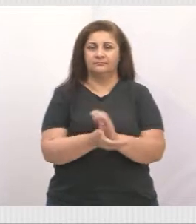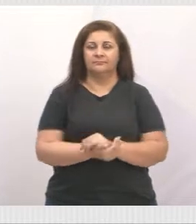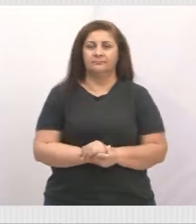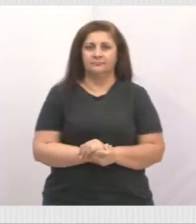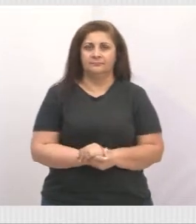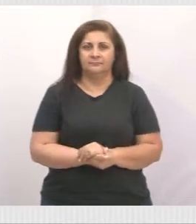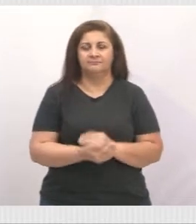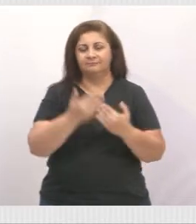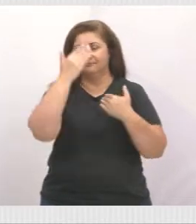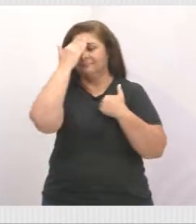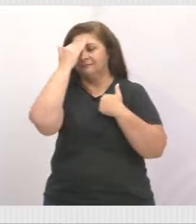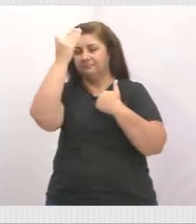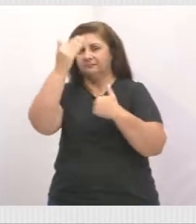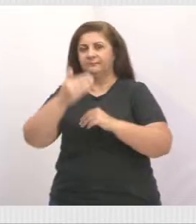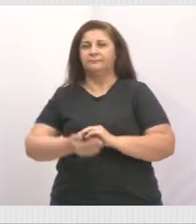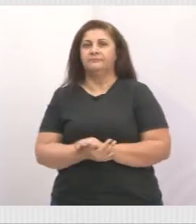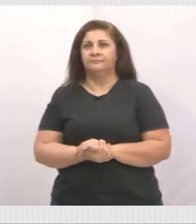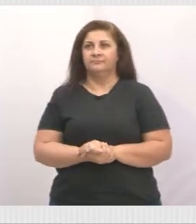Muito obrigado.